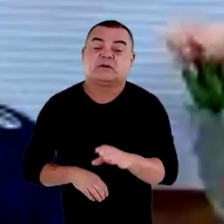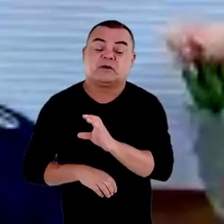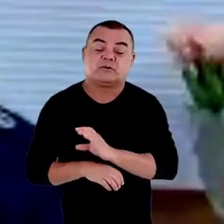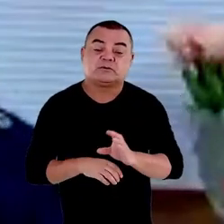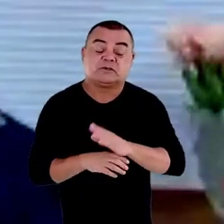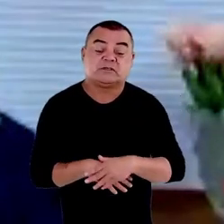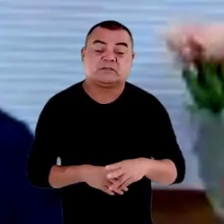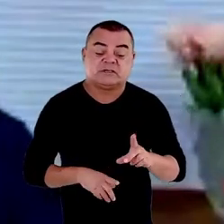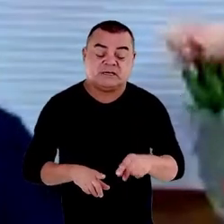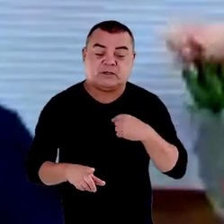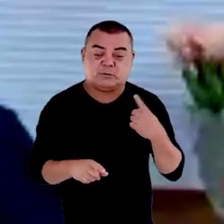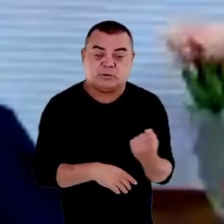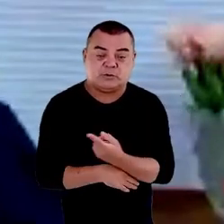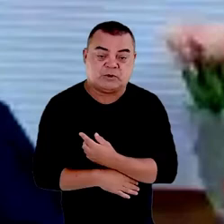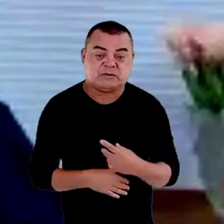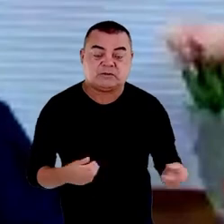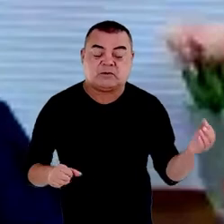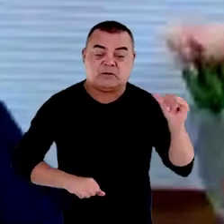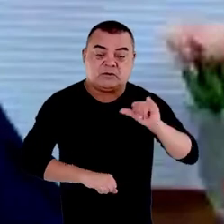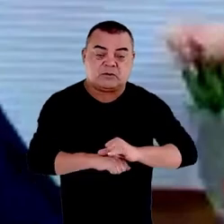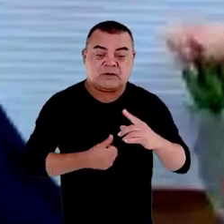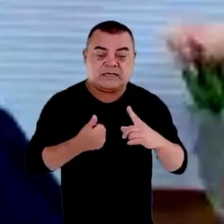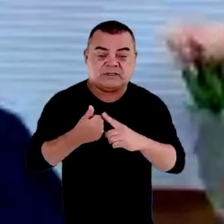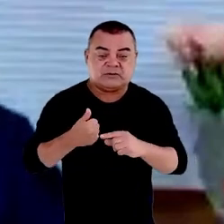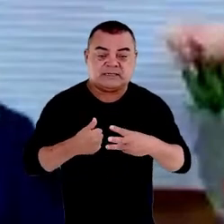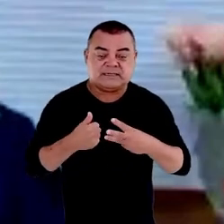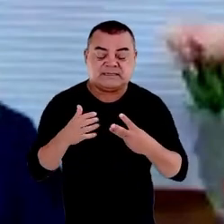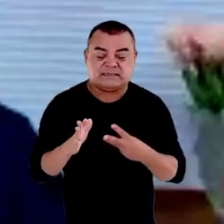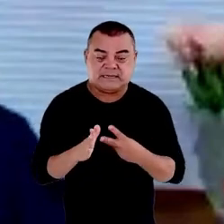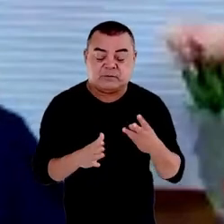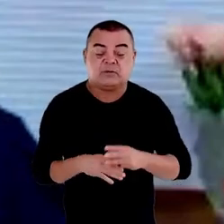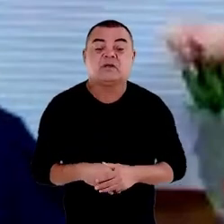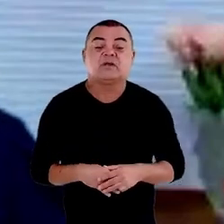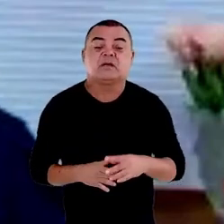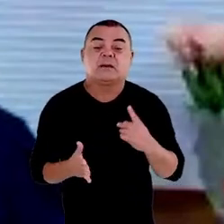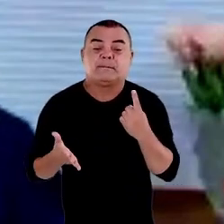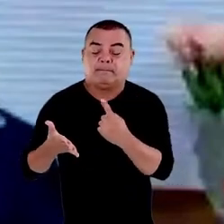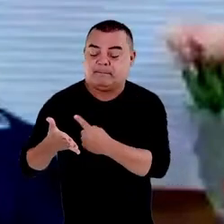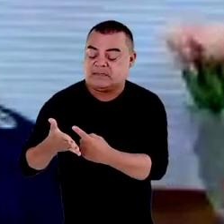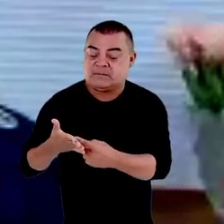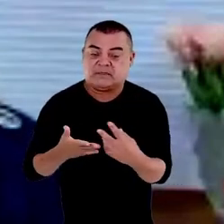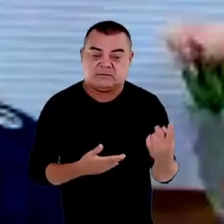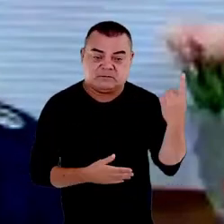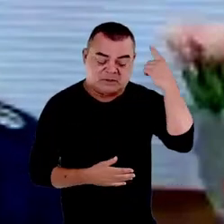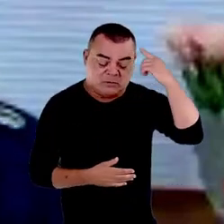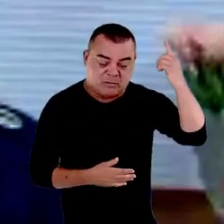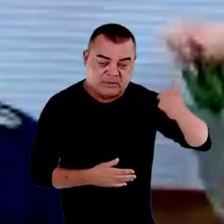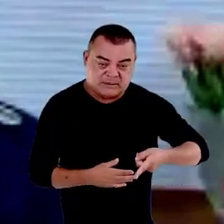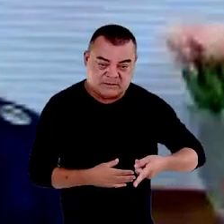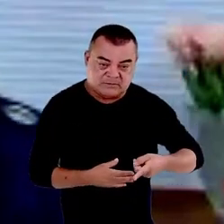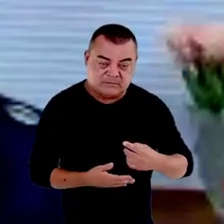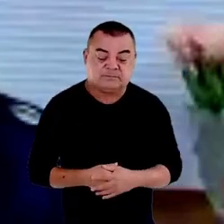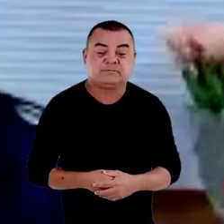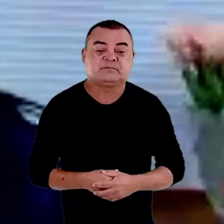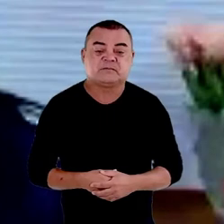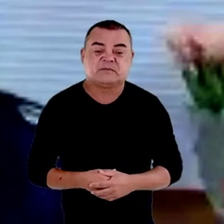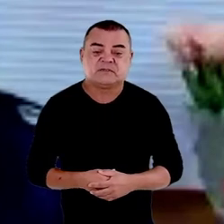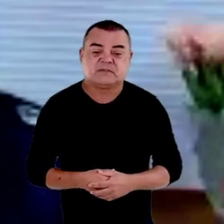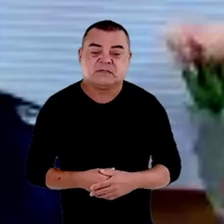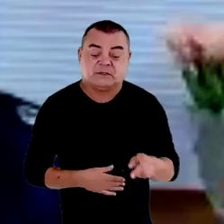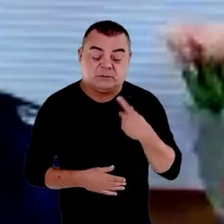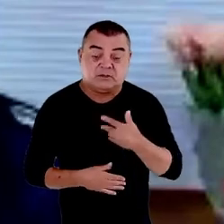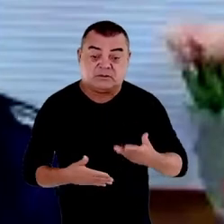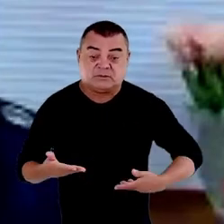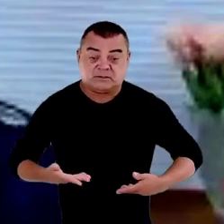estabeleceu no artigo 3º mandamentos que nos são obrigatórios cumprir primeiro enquanto servidores